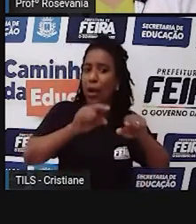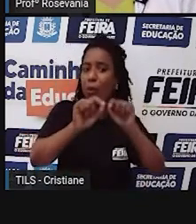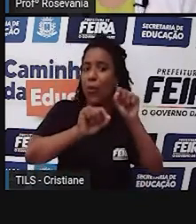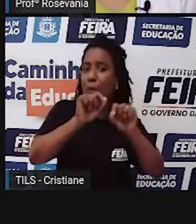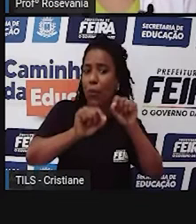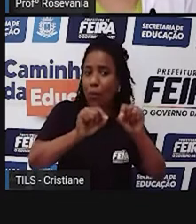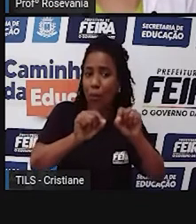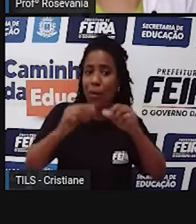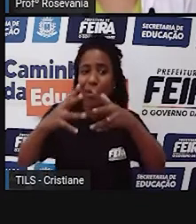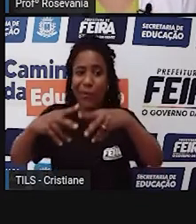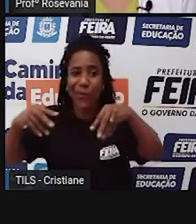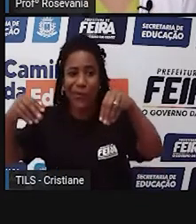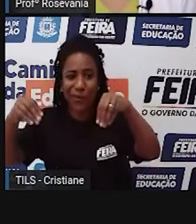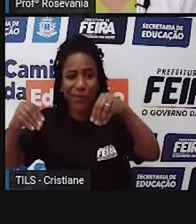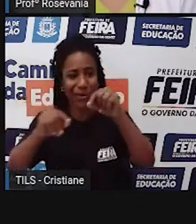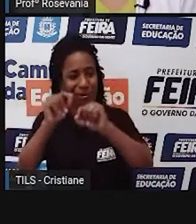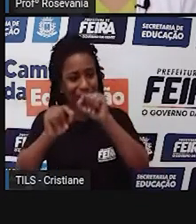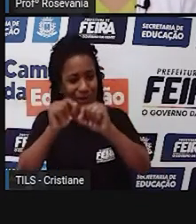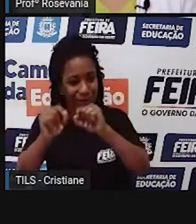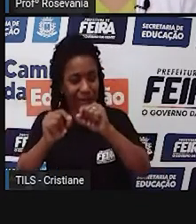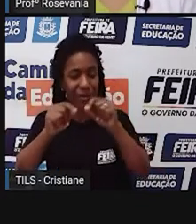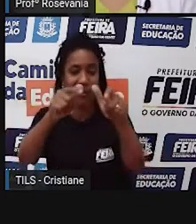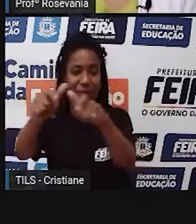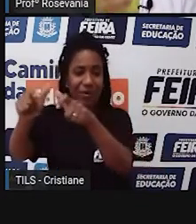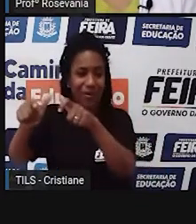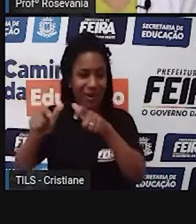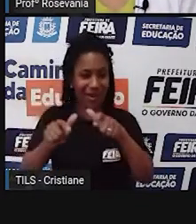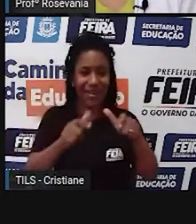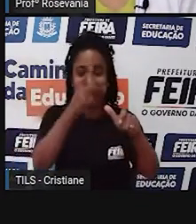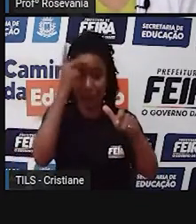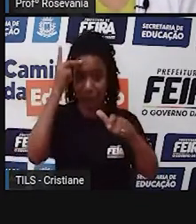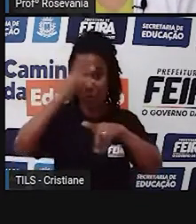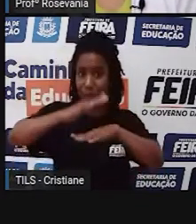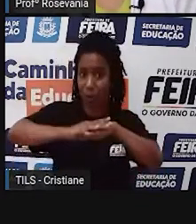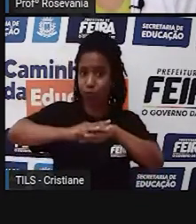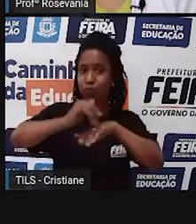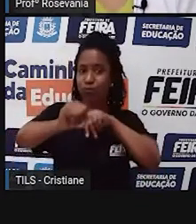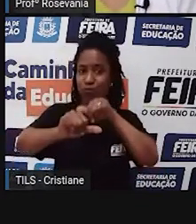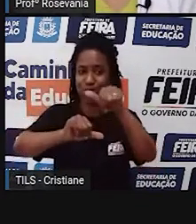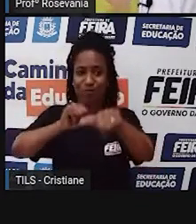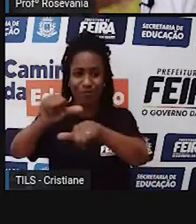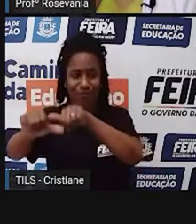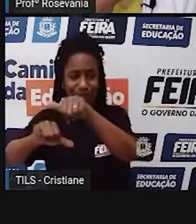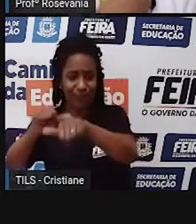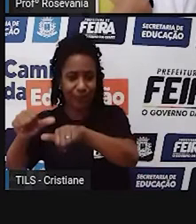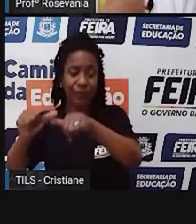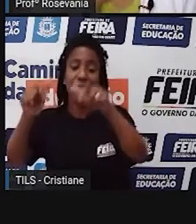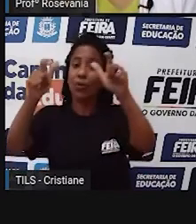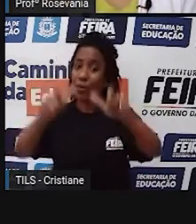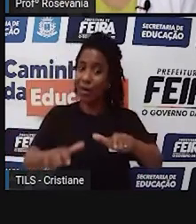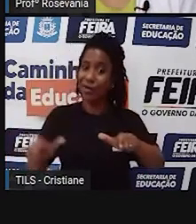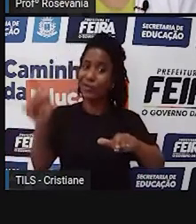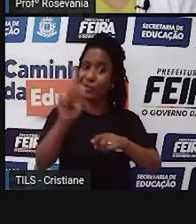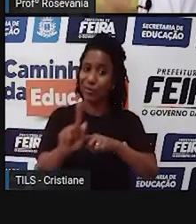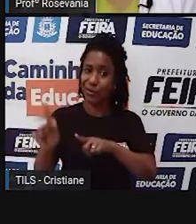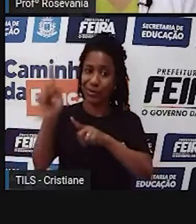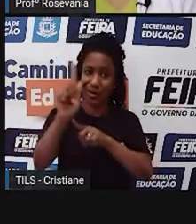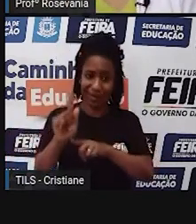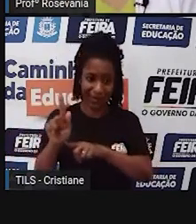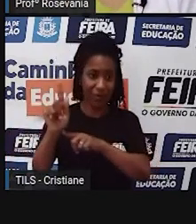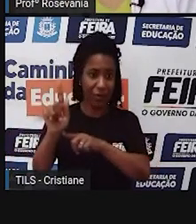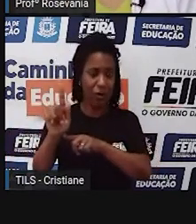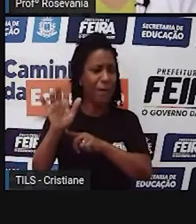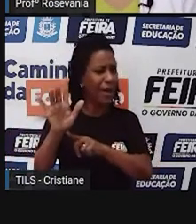lugares que o ser humano, né, está transformando. Você sabe que a geografia estuda espaço geográfico e que esse espaço é construído,